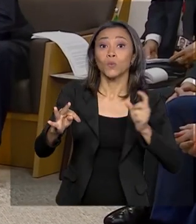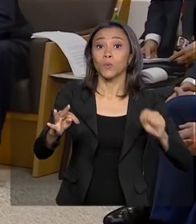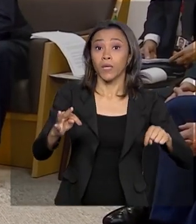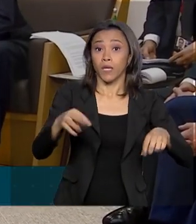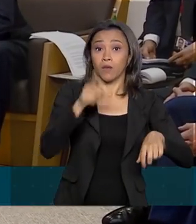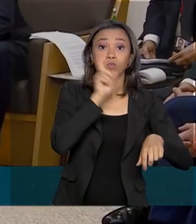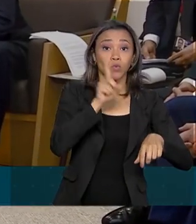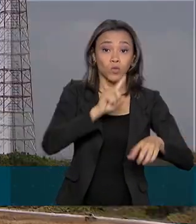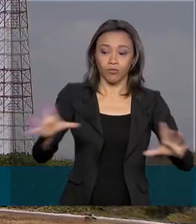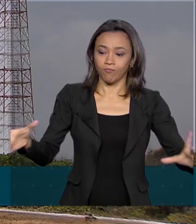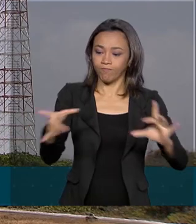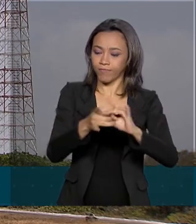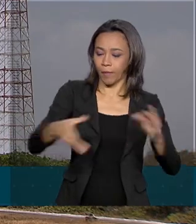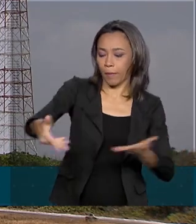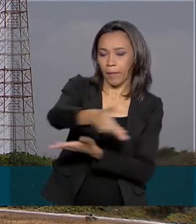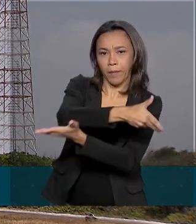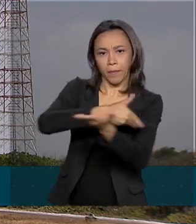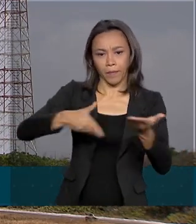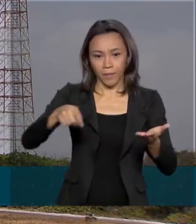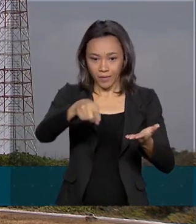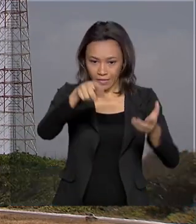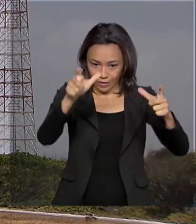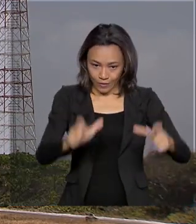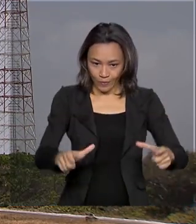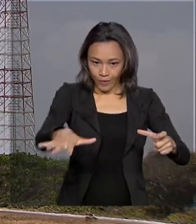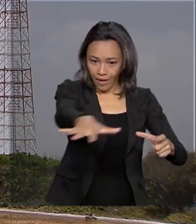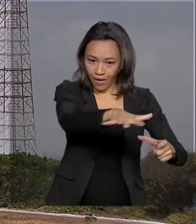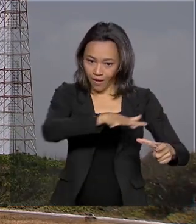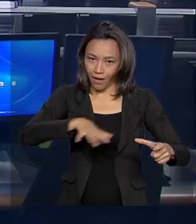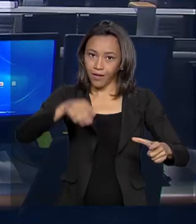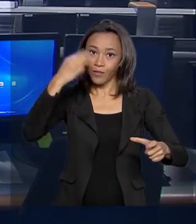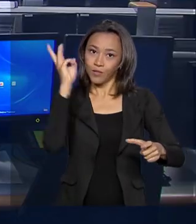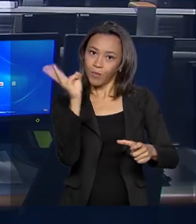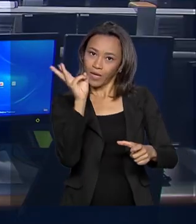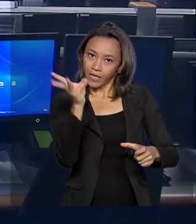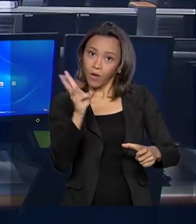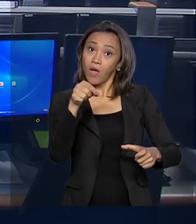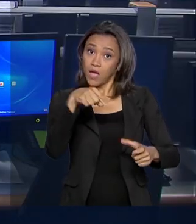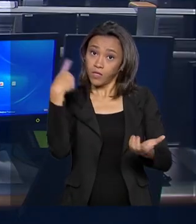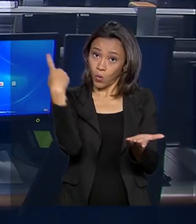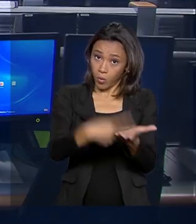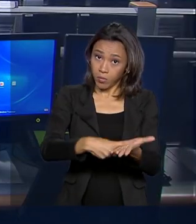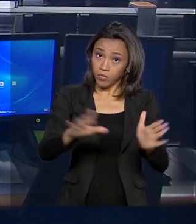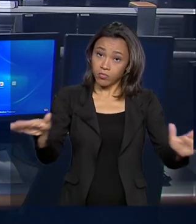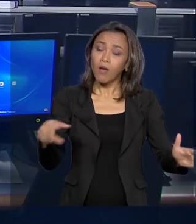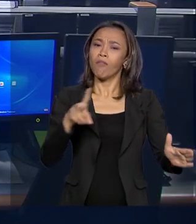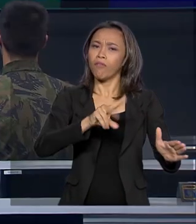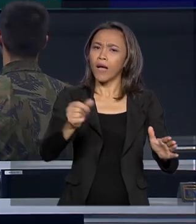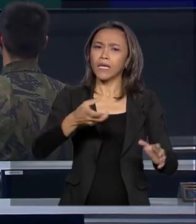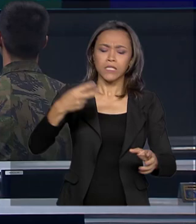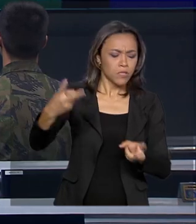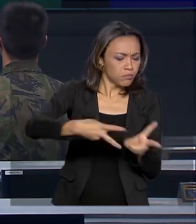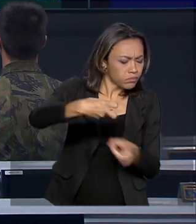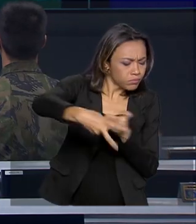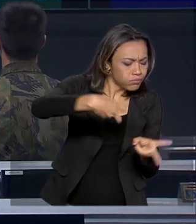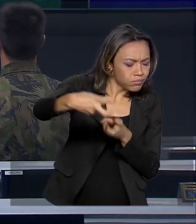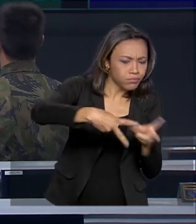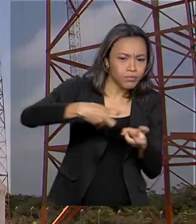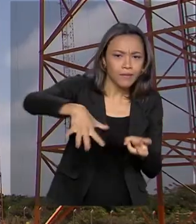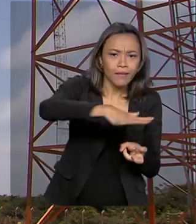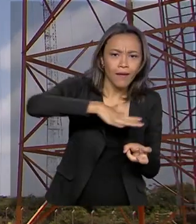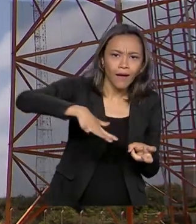e os Estados Unidos, sobre o Centro Espacial de Alcântaro, no Maranhão. O acordo vai permitir a exploração comercial da base de